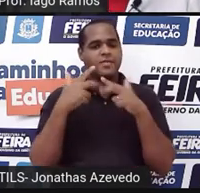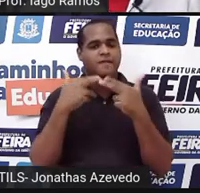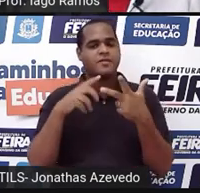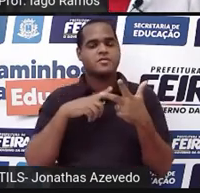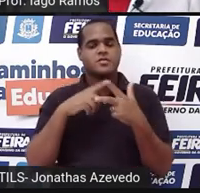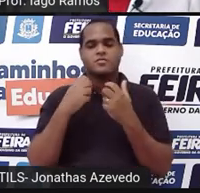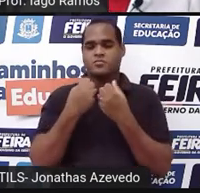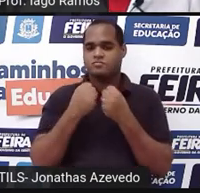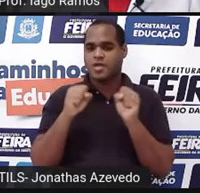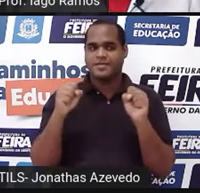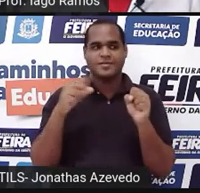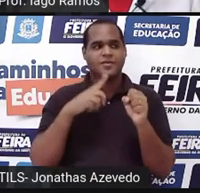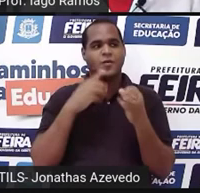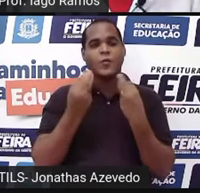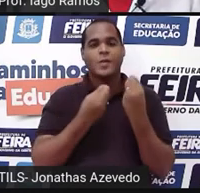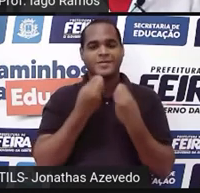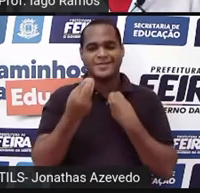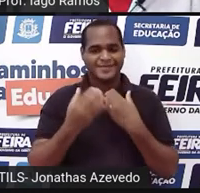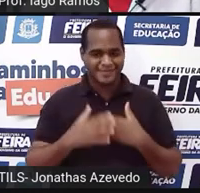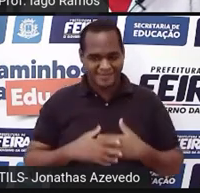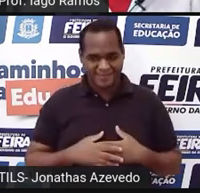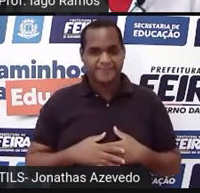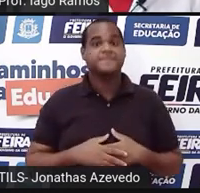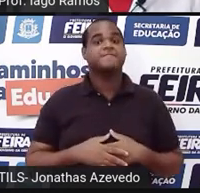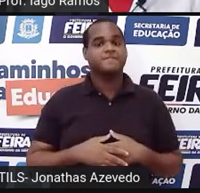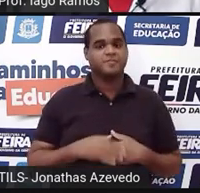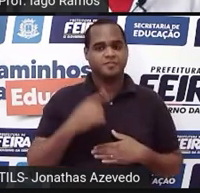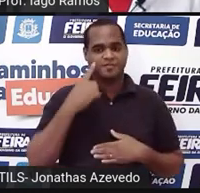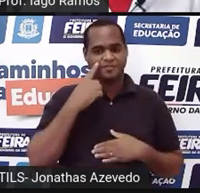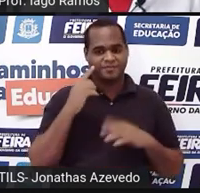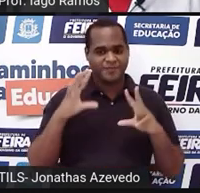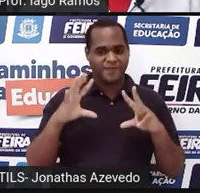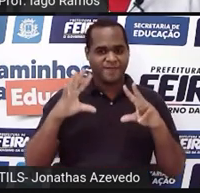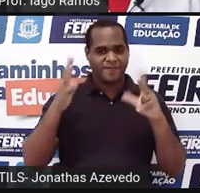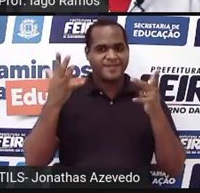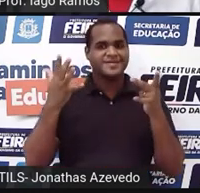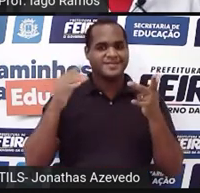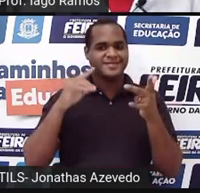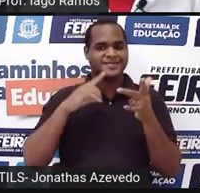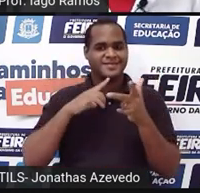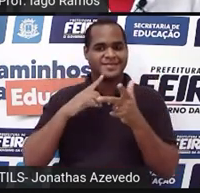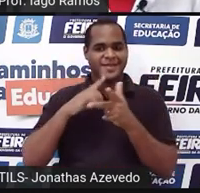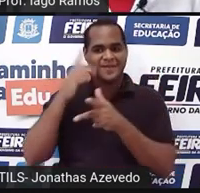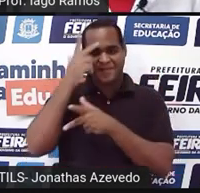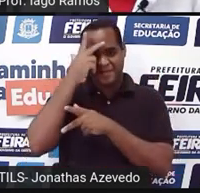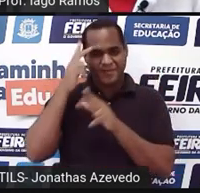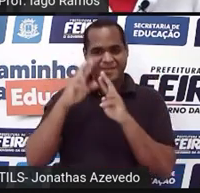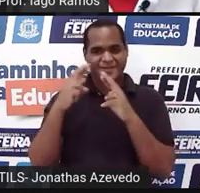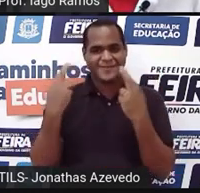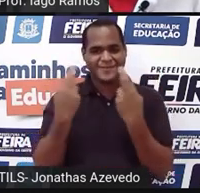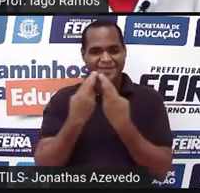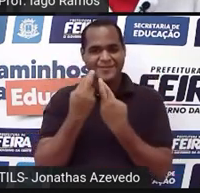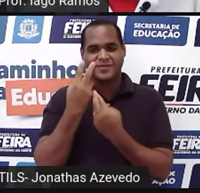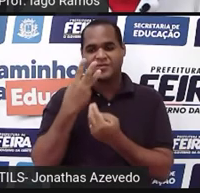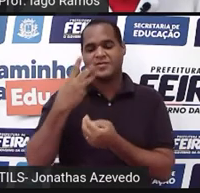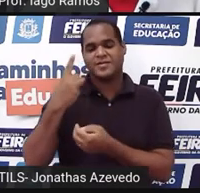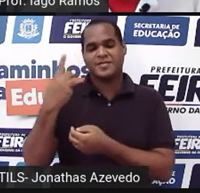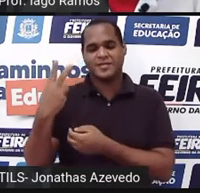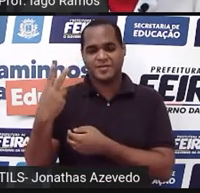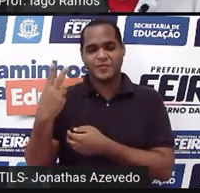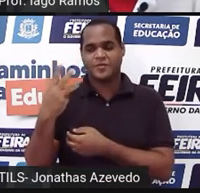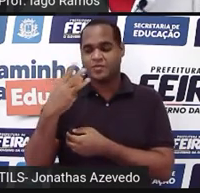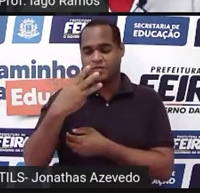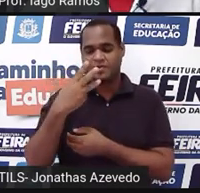pouco maiores. Tá bom? Então, vamos lá. em um evento festivo estiveram reunidos 231